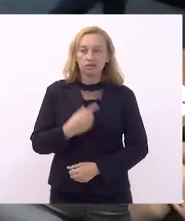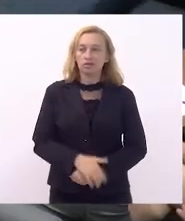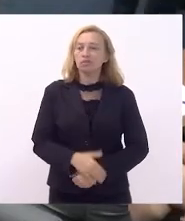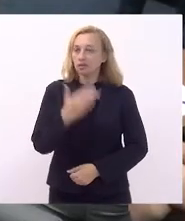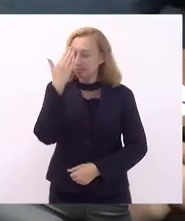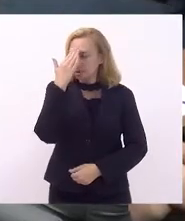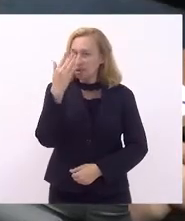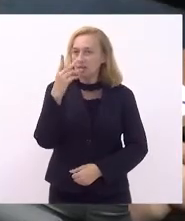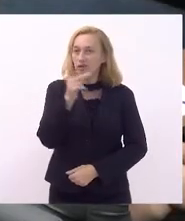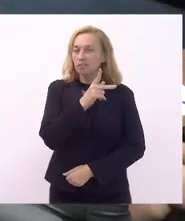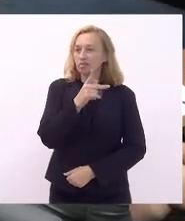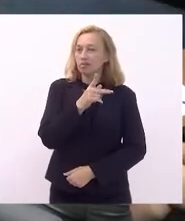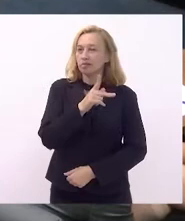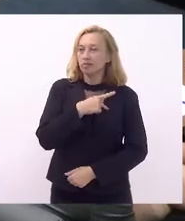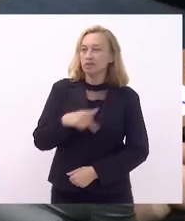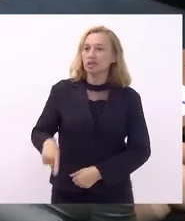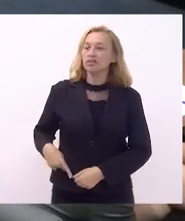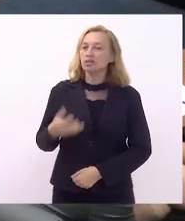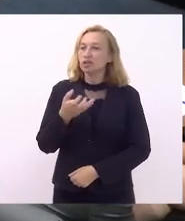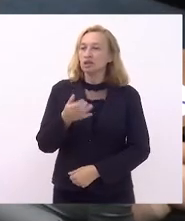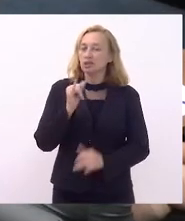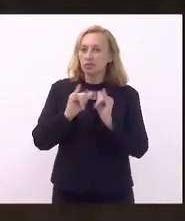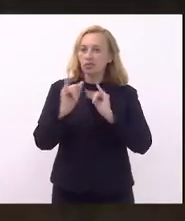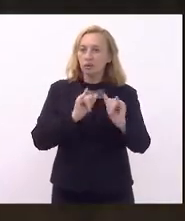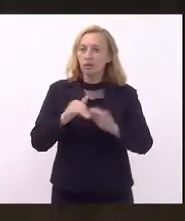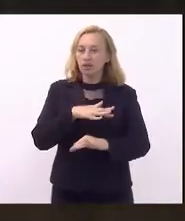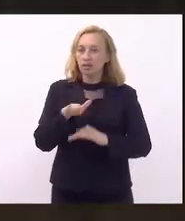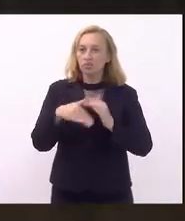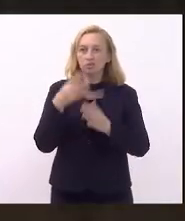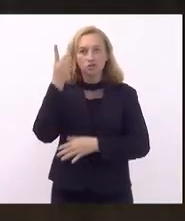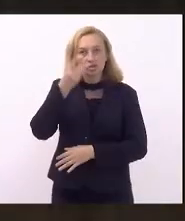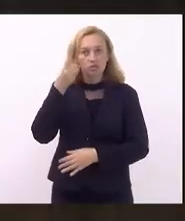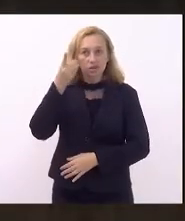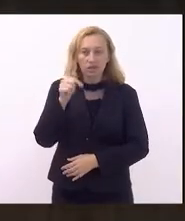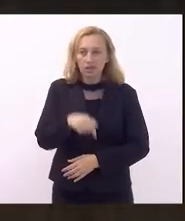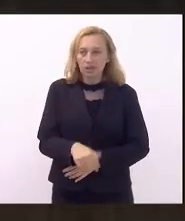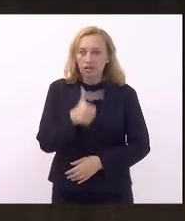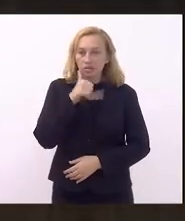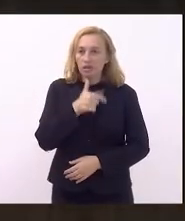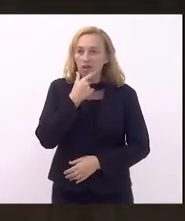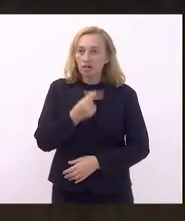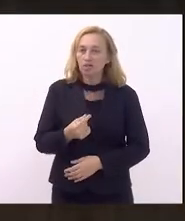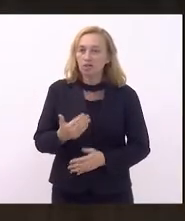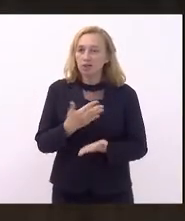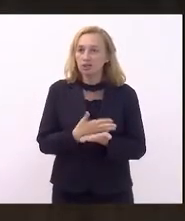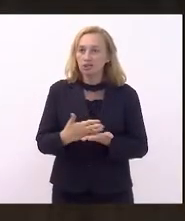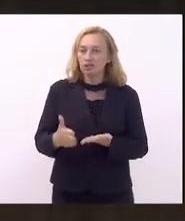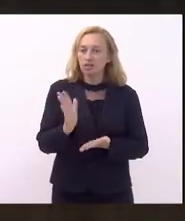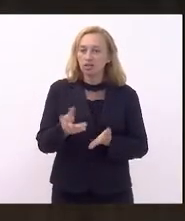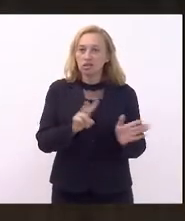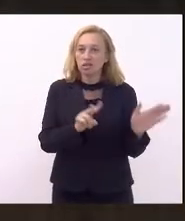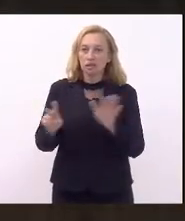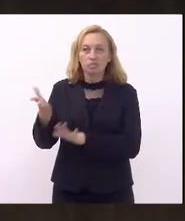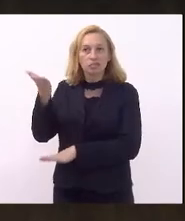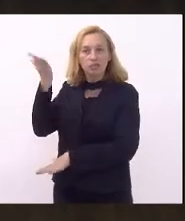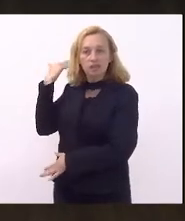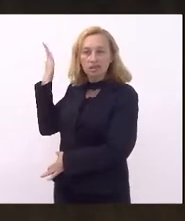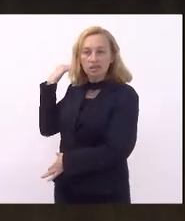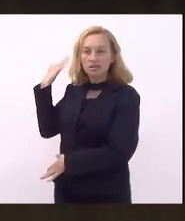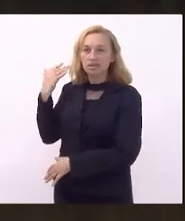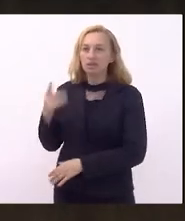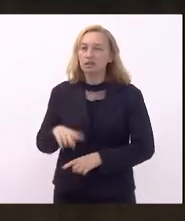Obrigada, presidente. Eu queria dar um informe a todos os deputados e deputadas aqui, que havia até iniciado na semana passada,